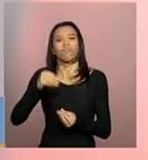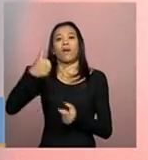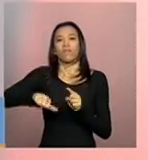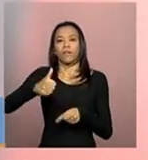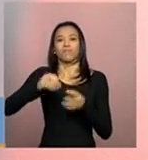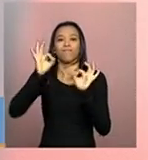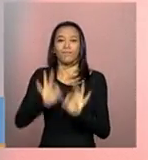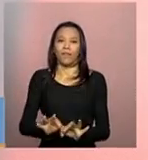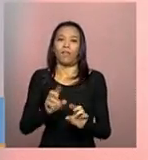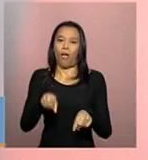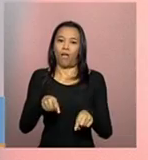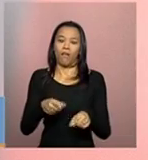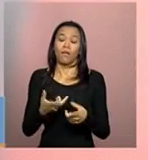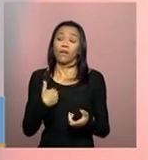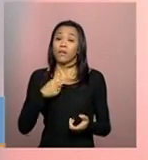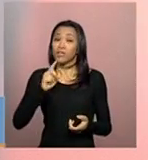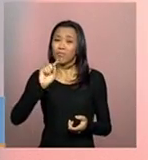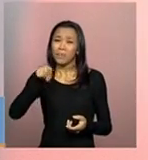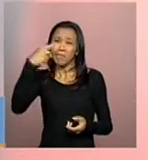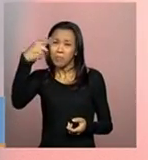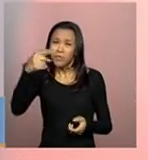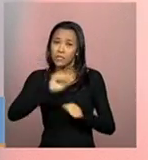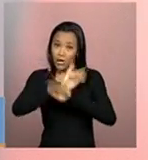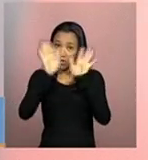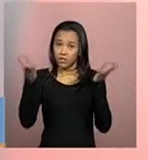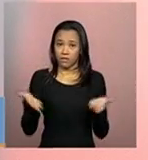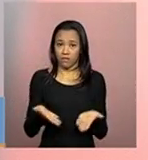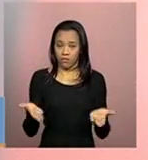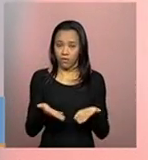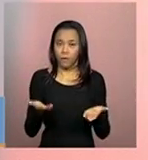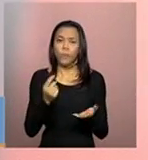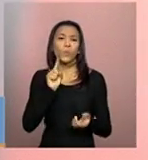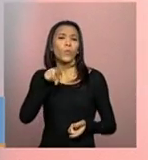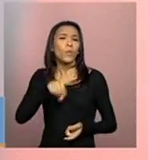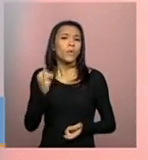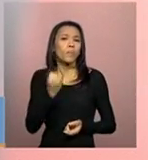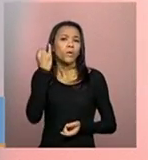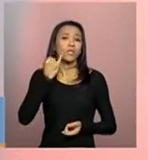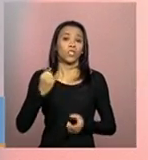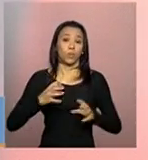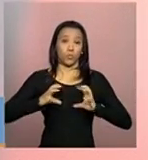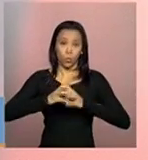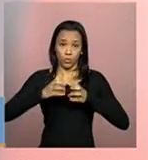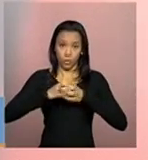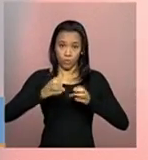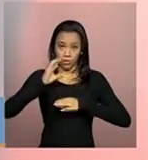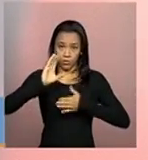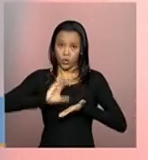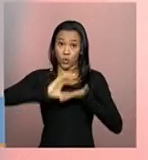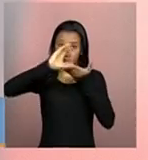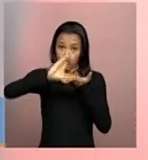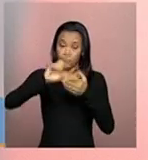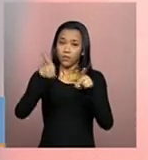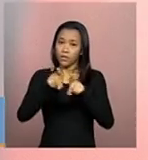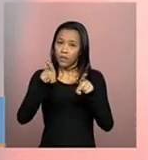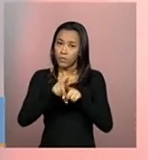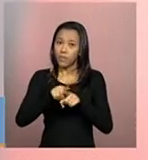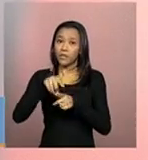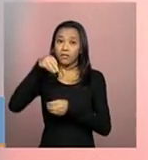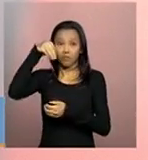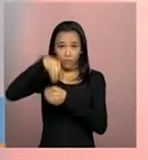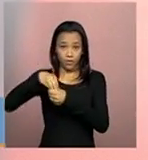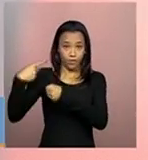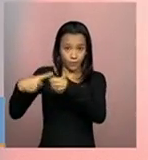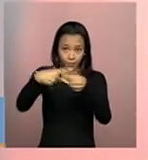um esclarecimento e não deixar para depois, uma coisa importante é que a equipe do Conselho e também do órgão de gestor faça a leitura